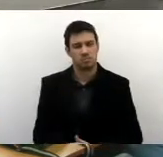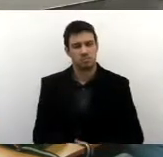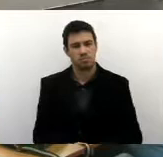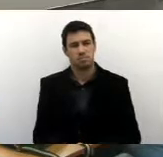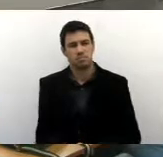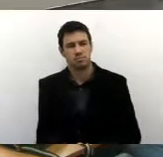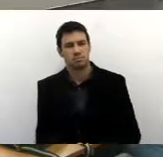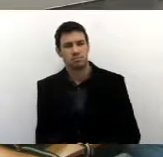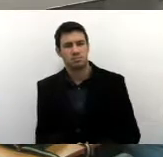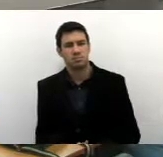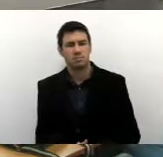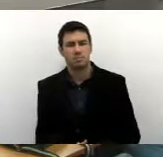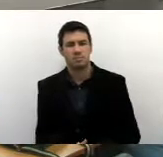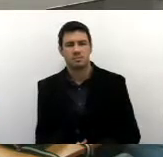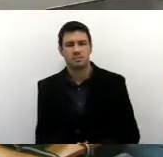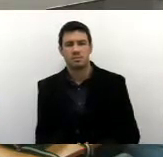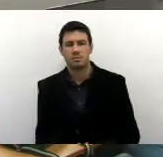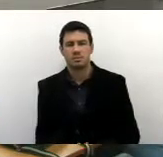Não tem.